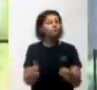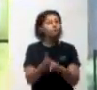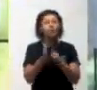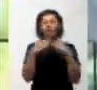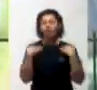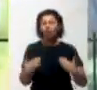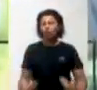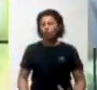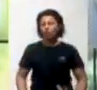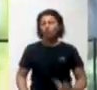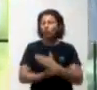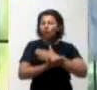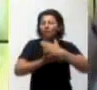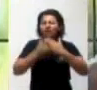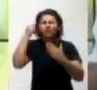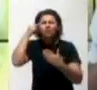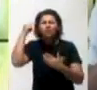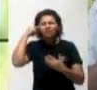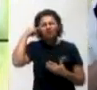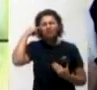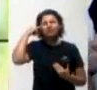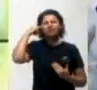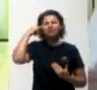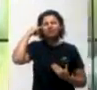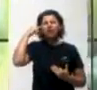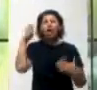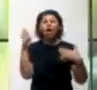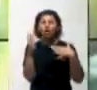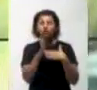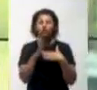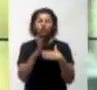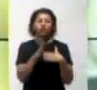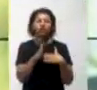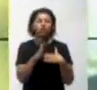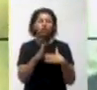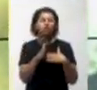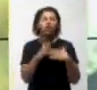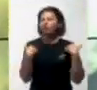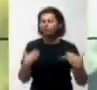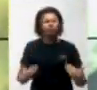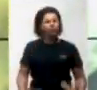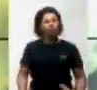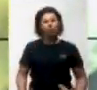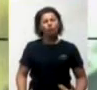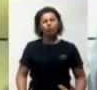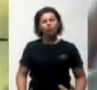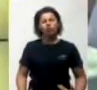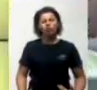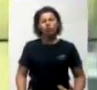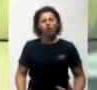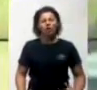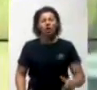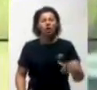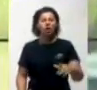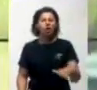o meu pensamento, que nós vamos meditar amanhã de tarde, até os órgãos genitais, quando